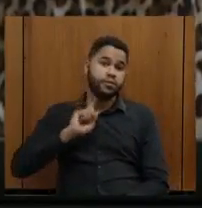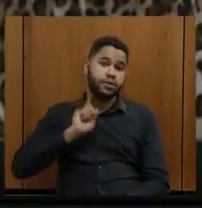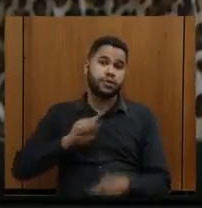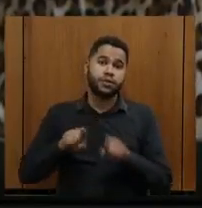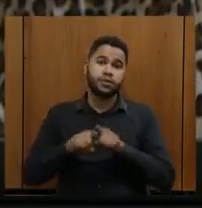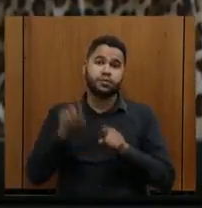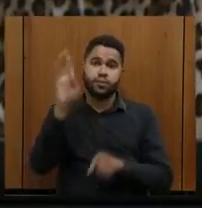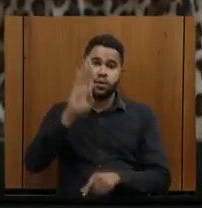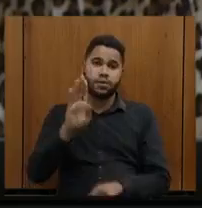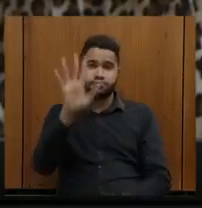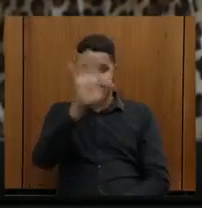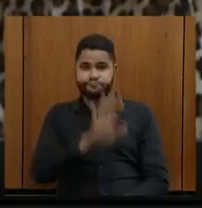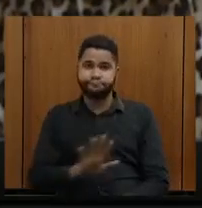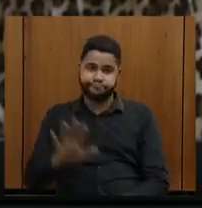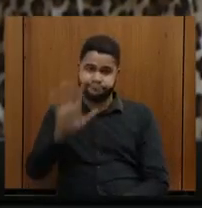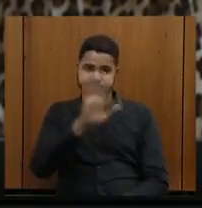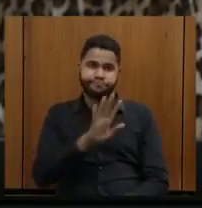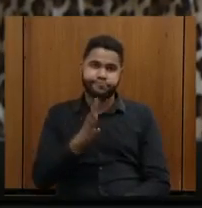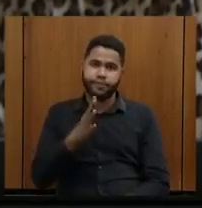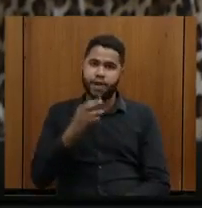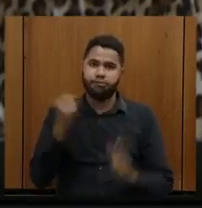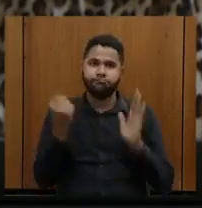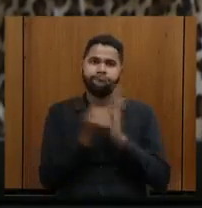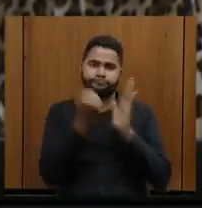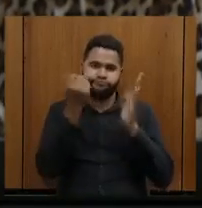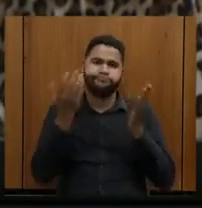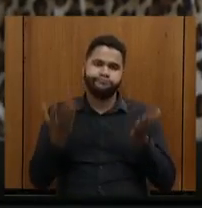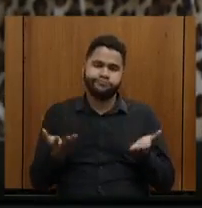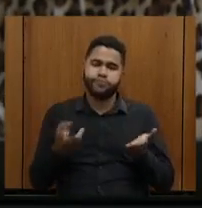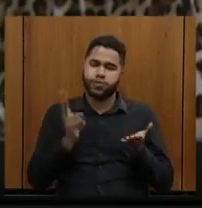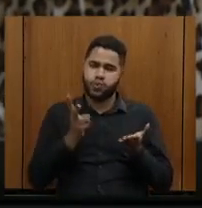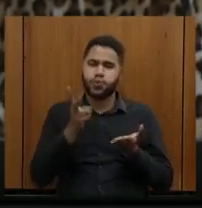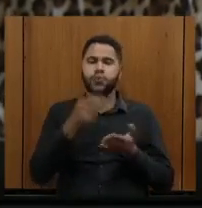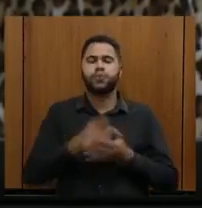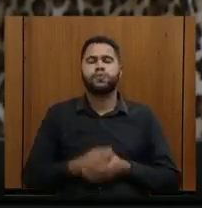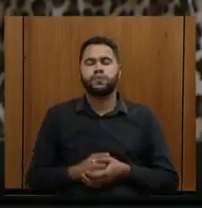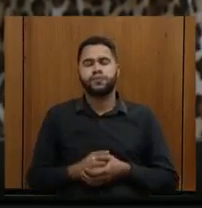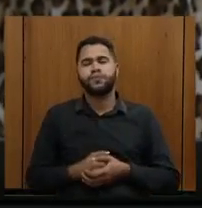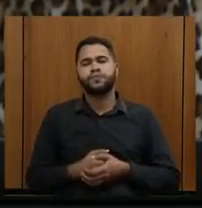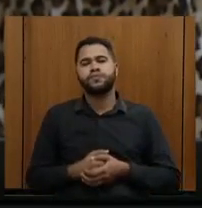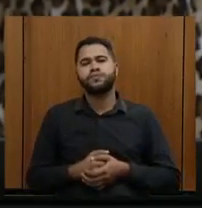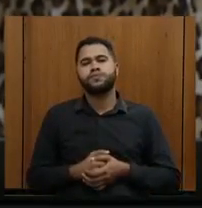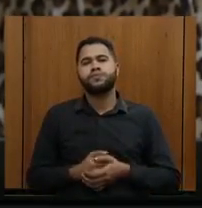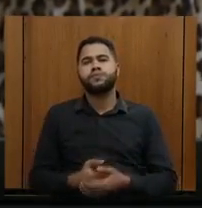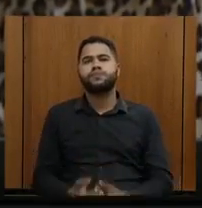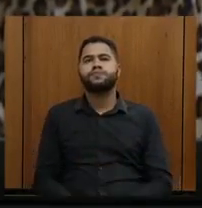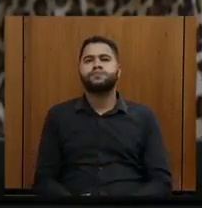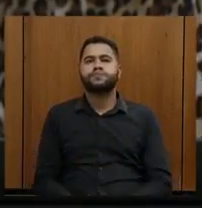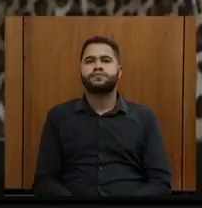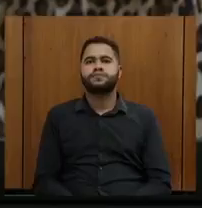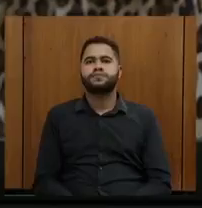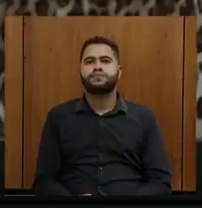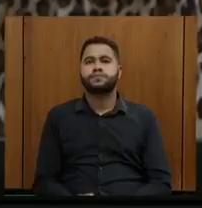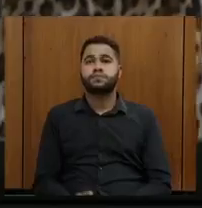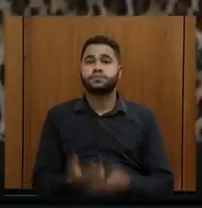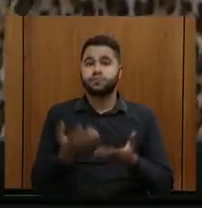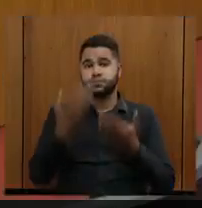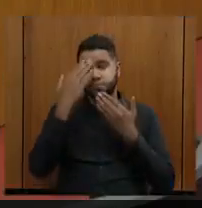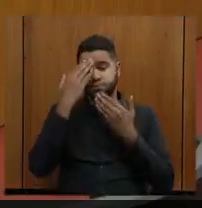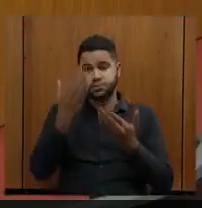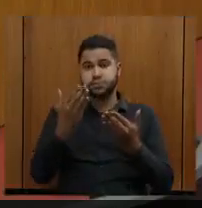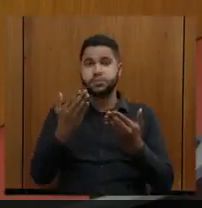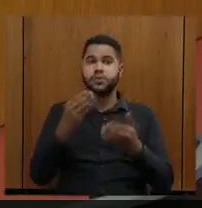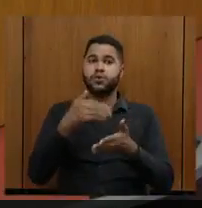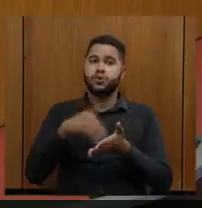Freire, pelo amor de Deus, é um ícone aí e continua sendo. Bom, secretário, nós queremos agradecer aqui a sua presença, a presença da sua